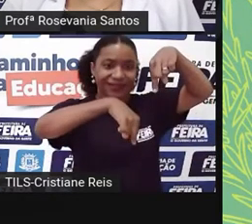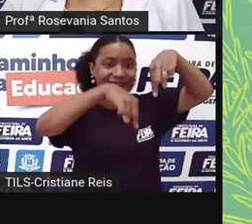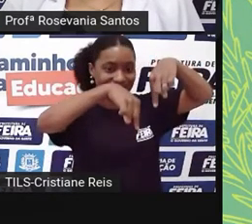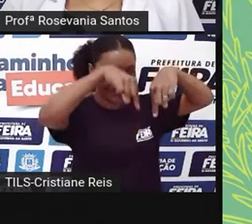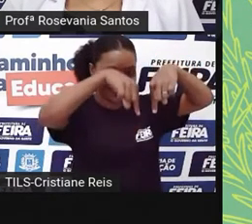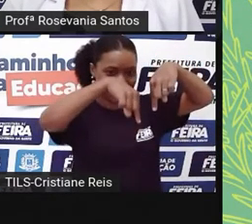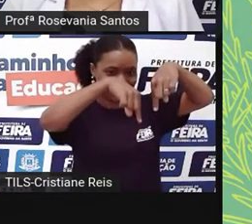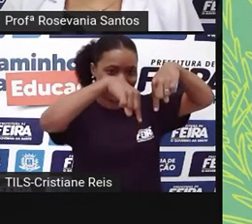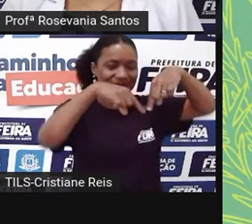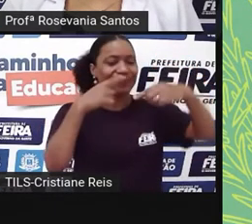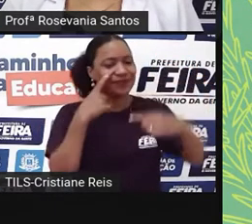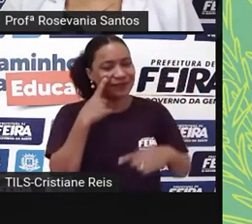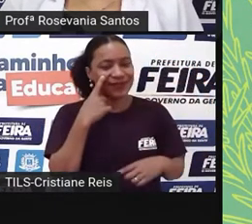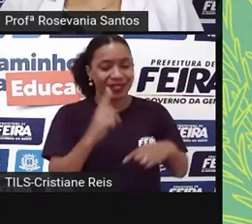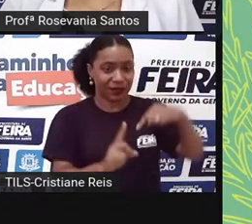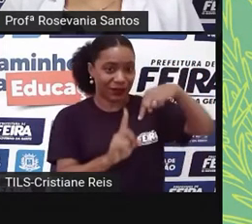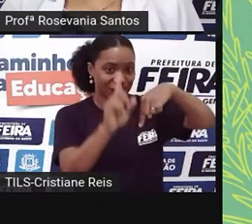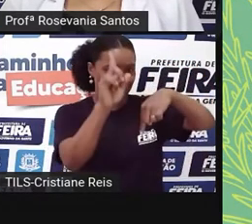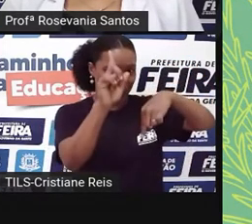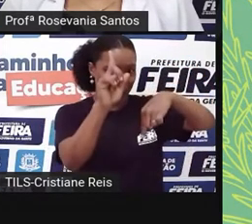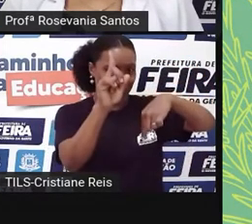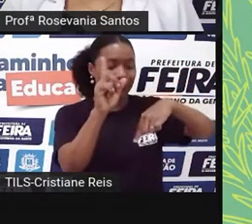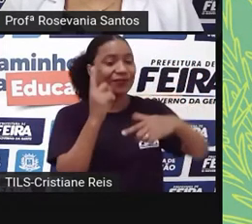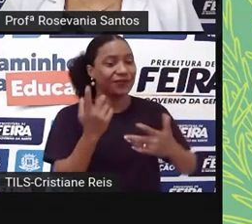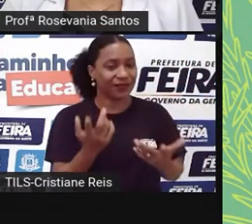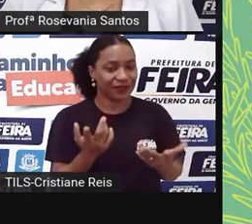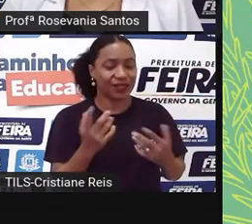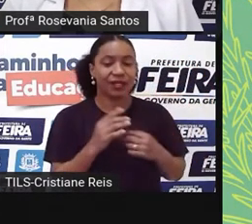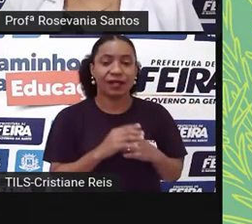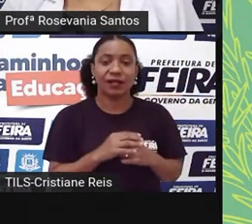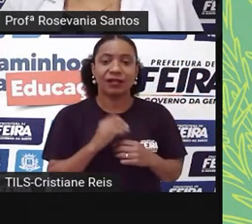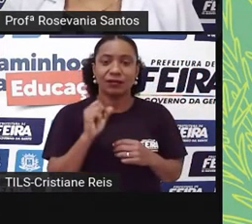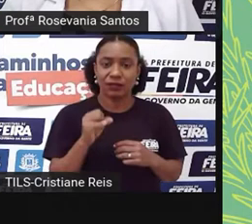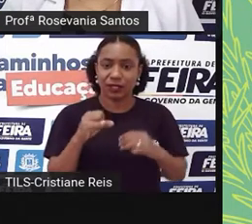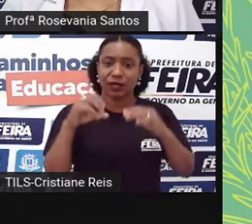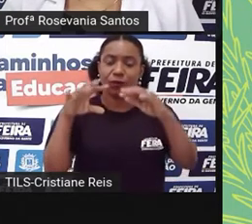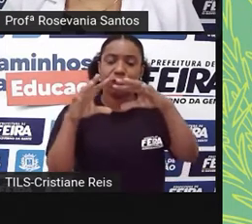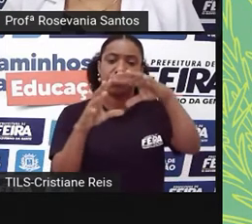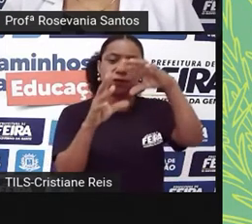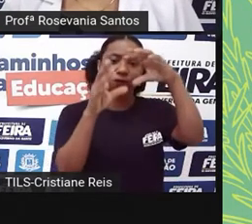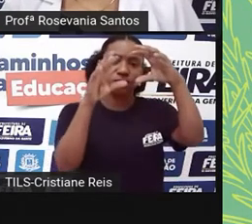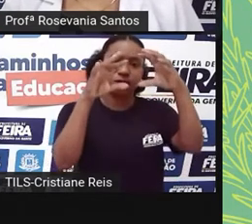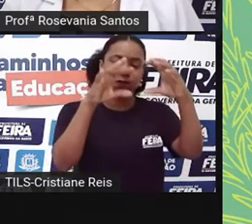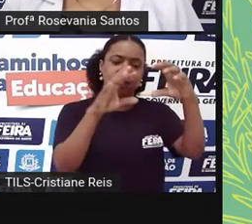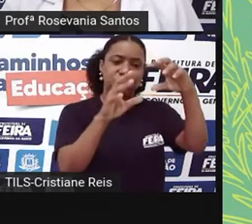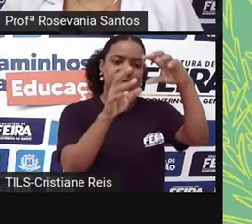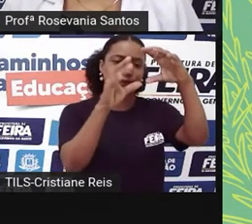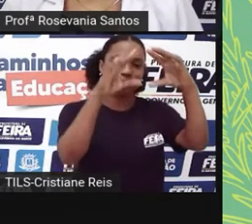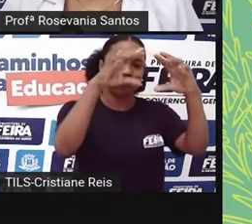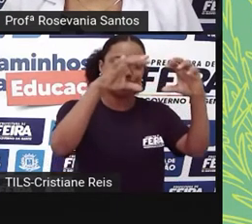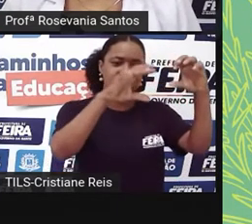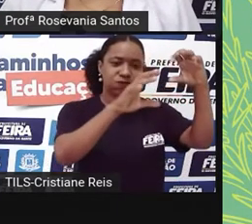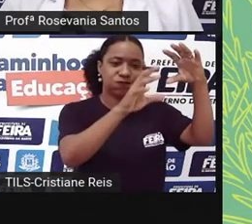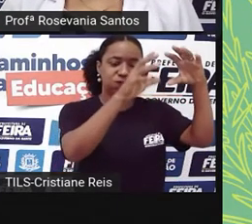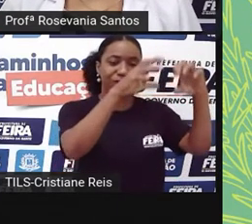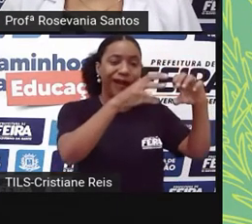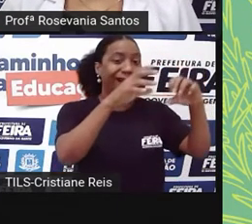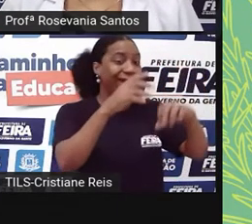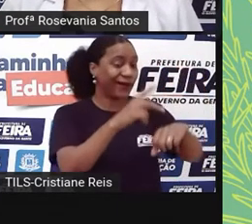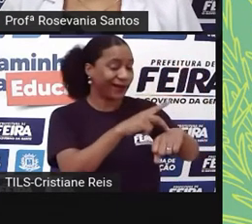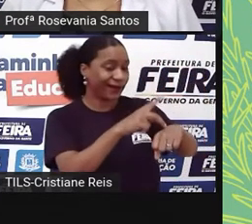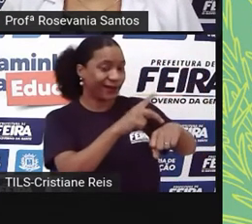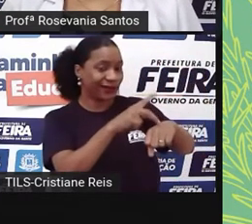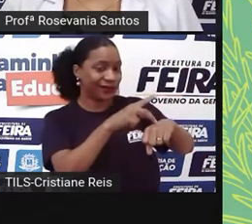Aí, o que acontece nisso? Se eu evaporei de novo, aí o que acontece? Chegando à cordilheira dos Andes, as